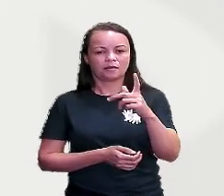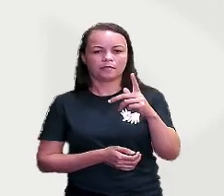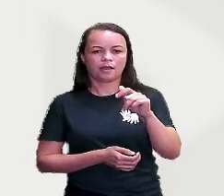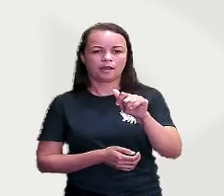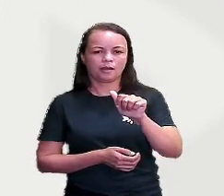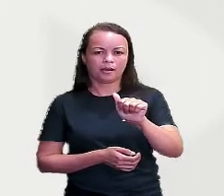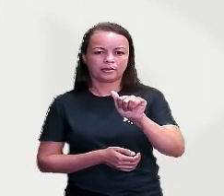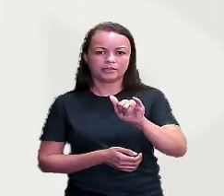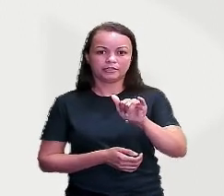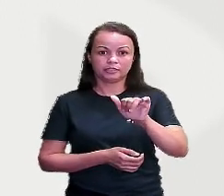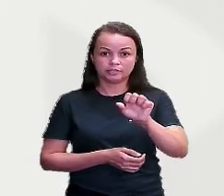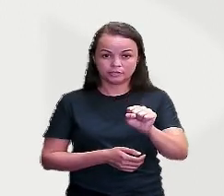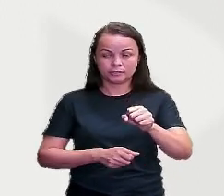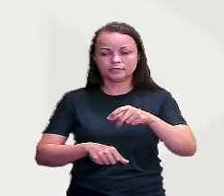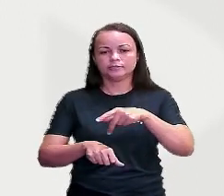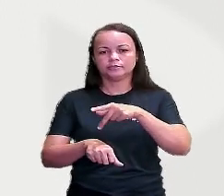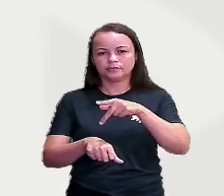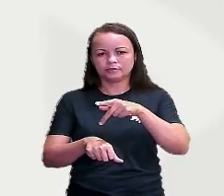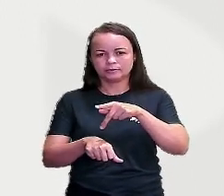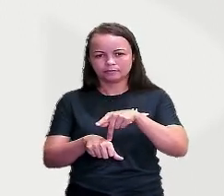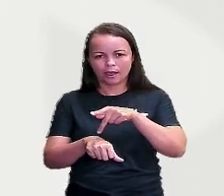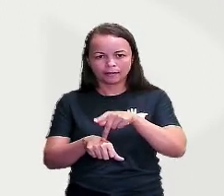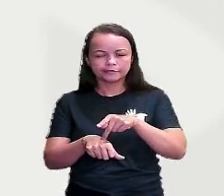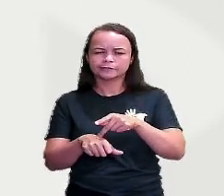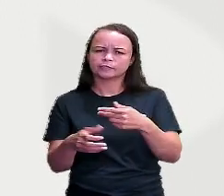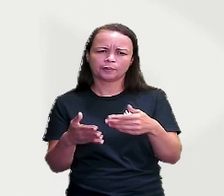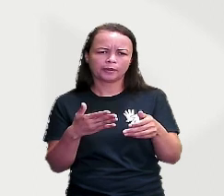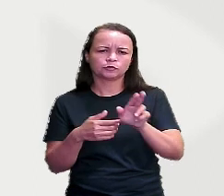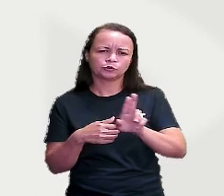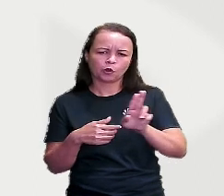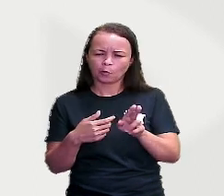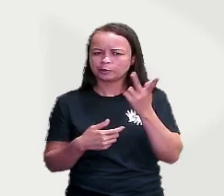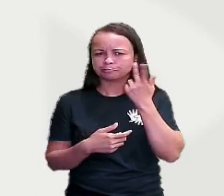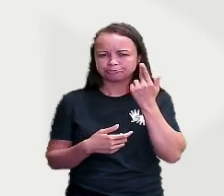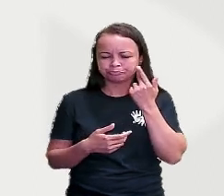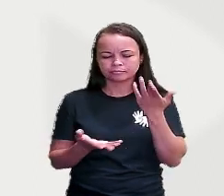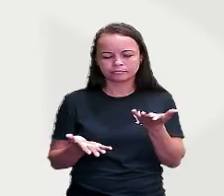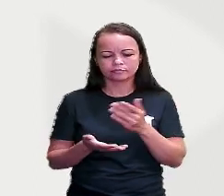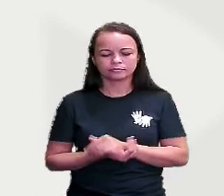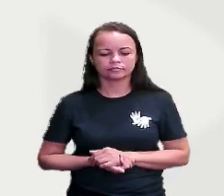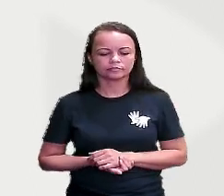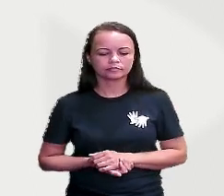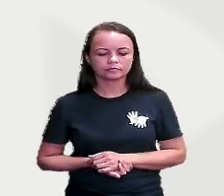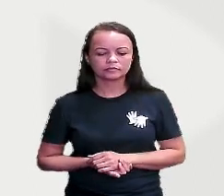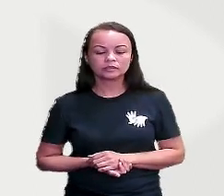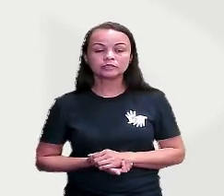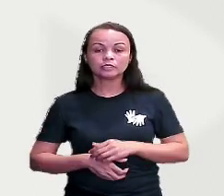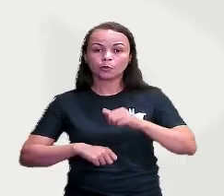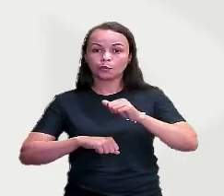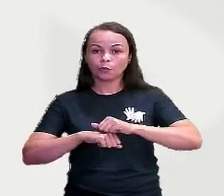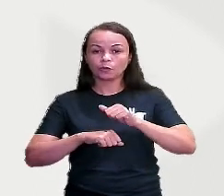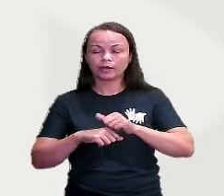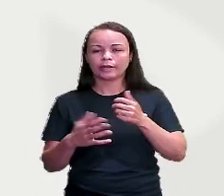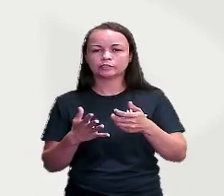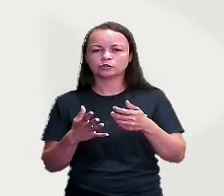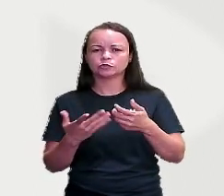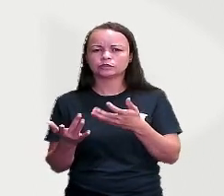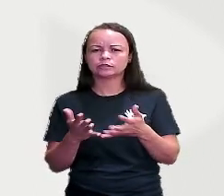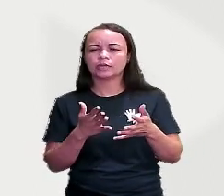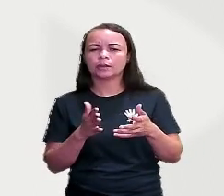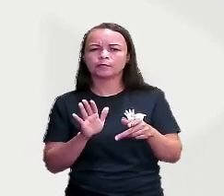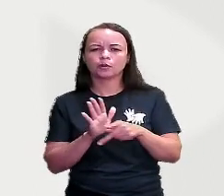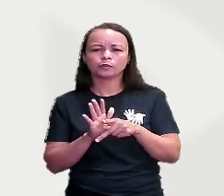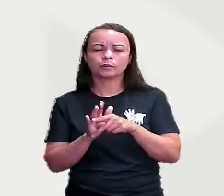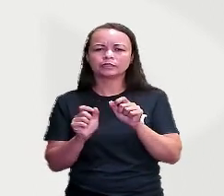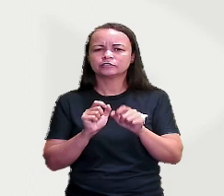certo? Temos também o substantivo concreto. Ele designa o ser propriamente dito. Os nomes de